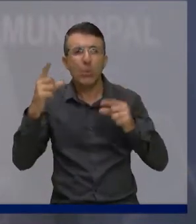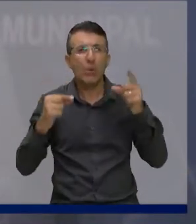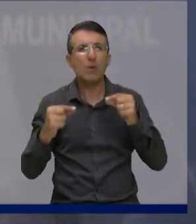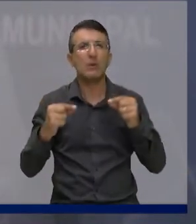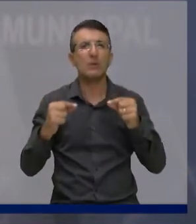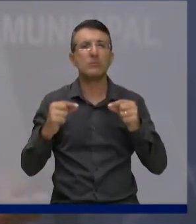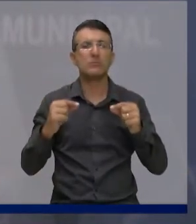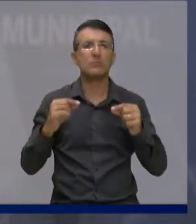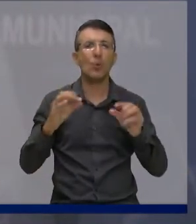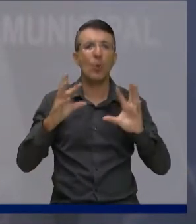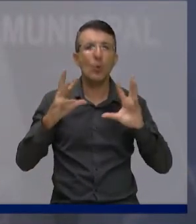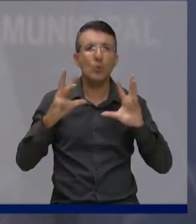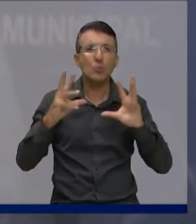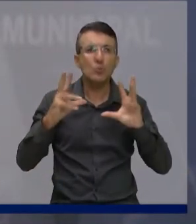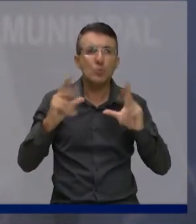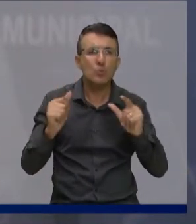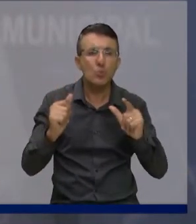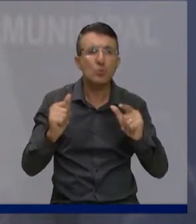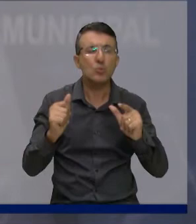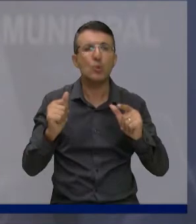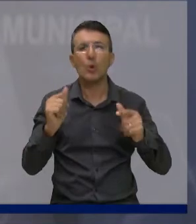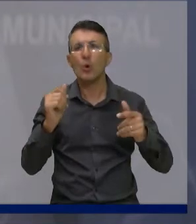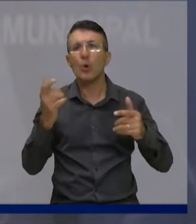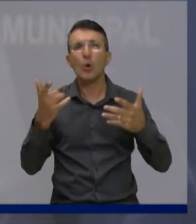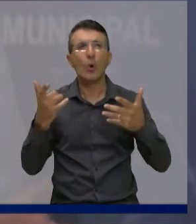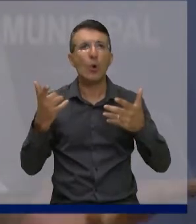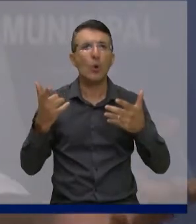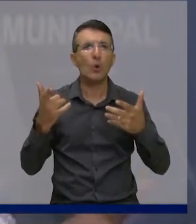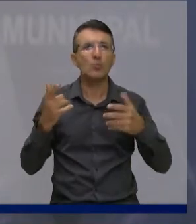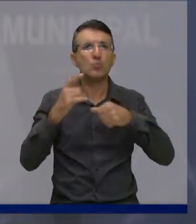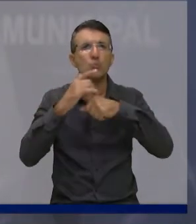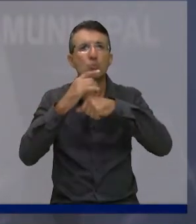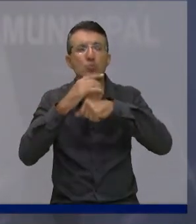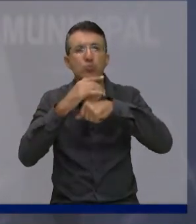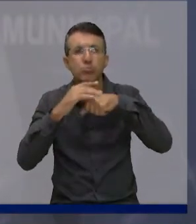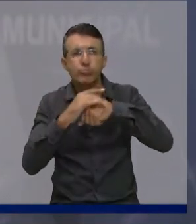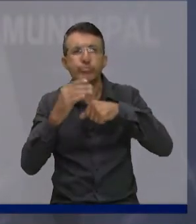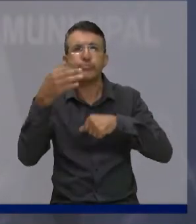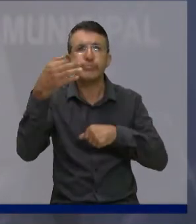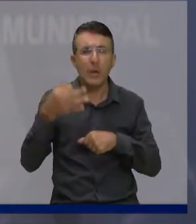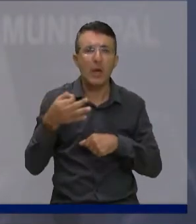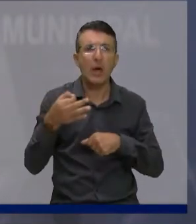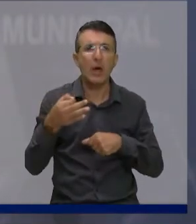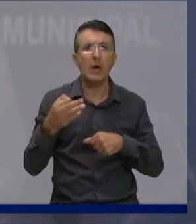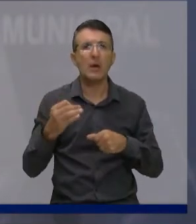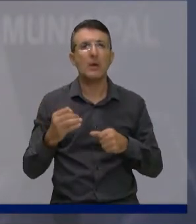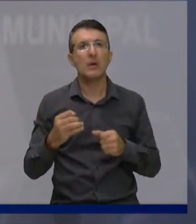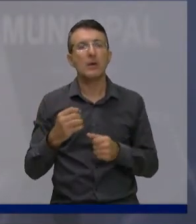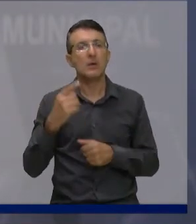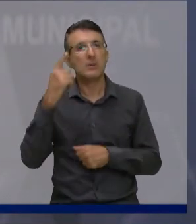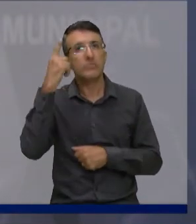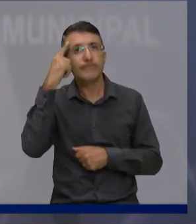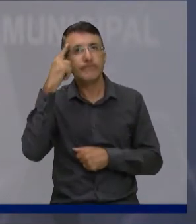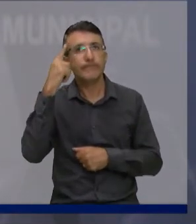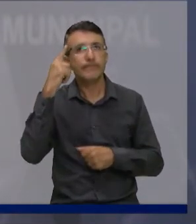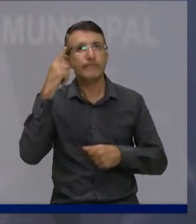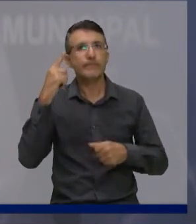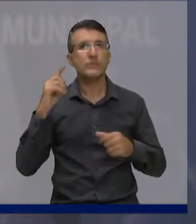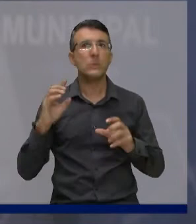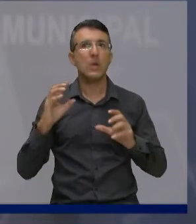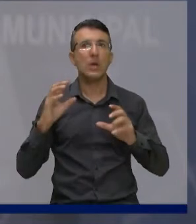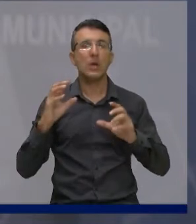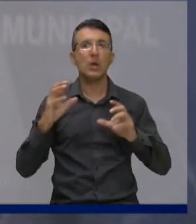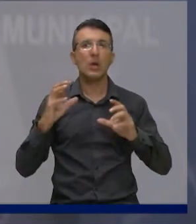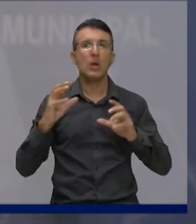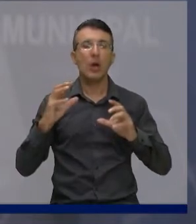estão em todas as regiões da cidade e é um assunto que nós precisamos discutir, sim. Nós temos um compromisso com a